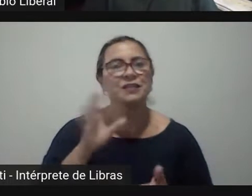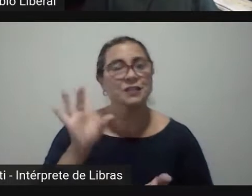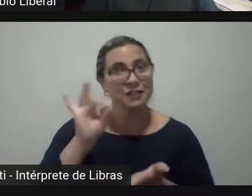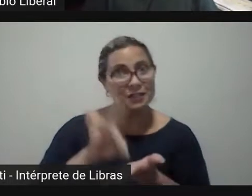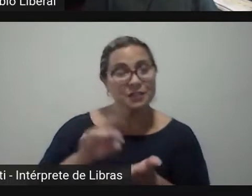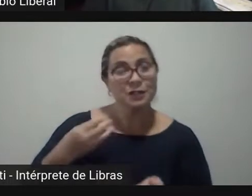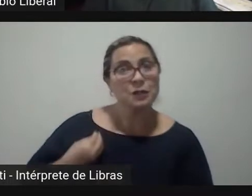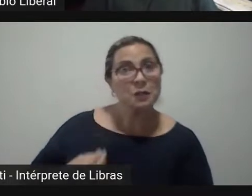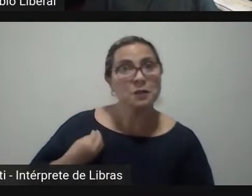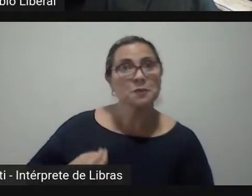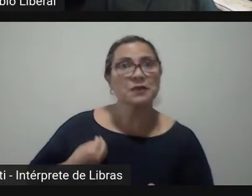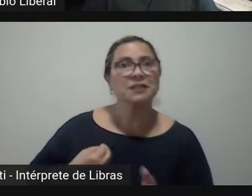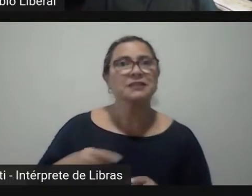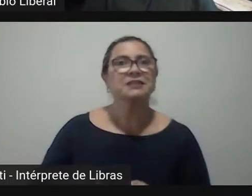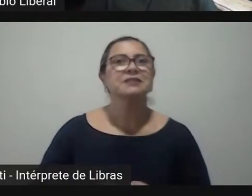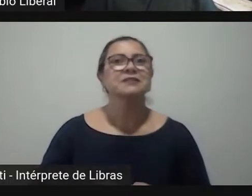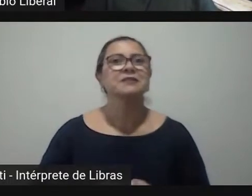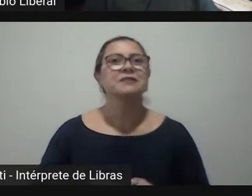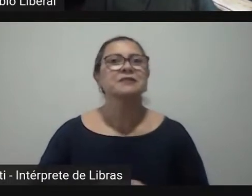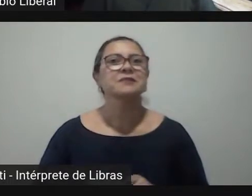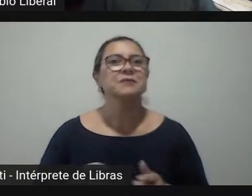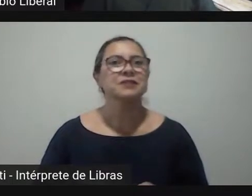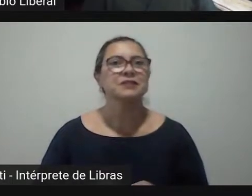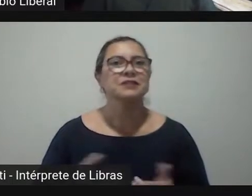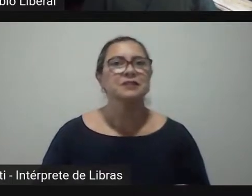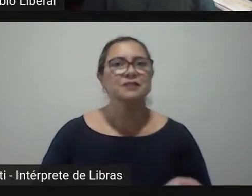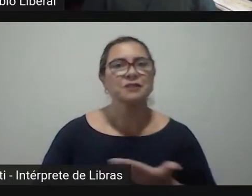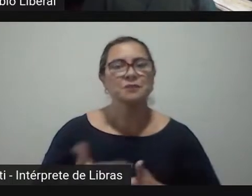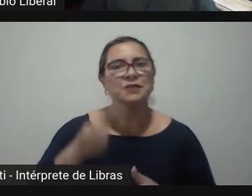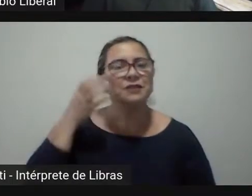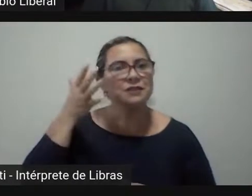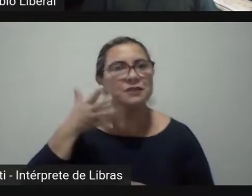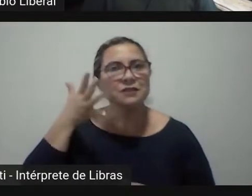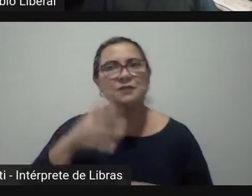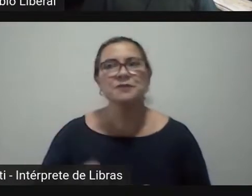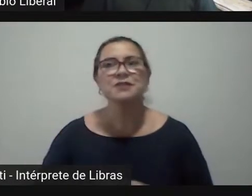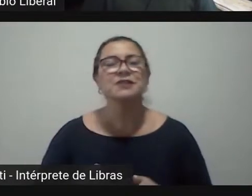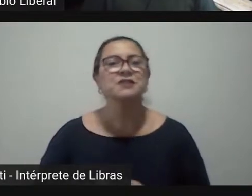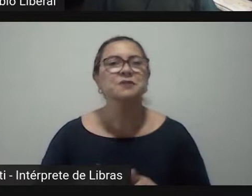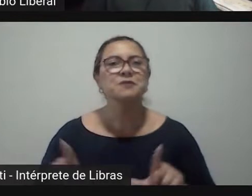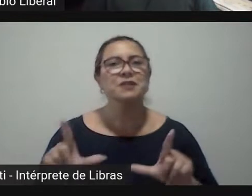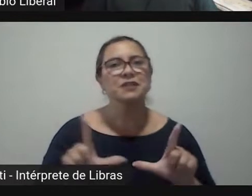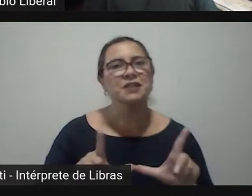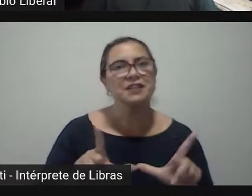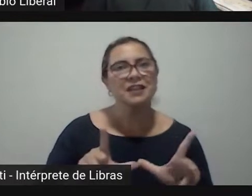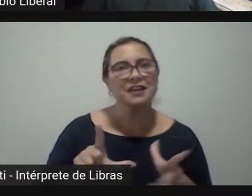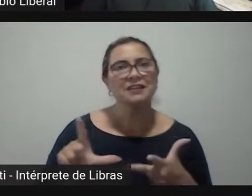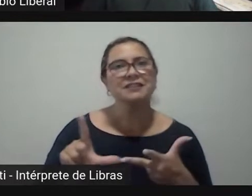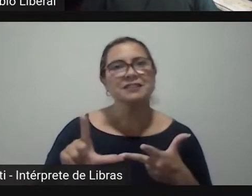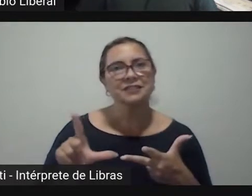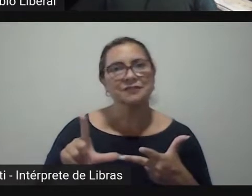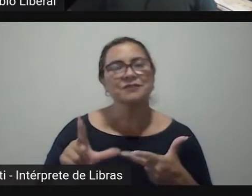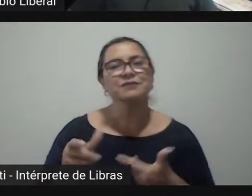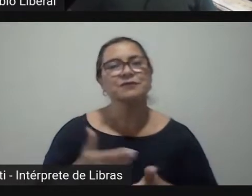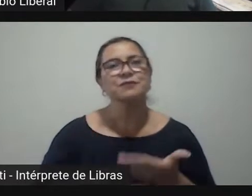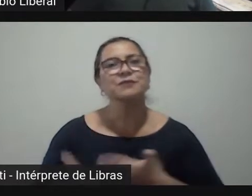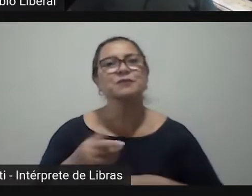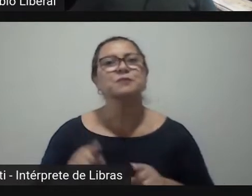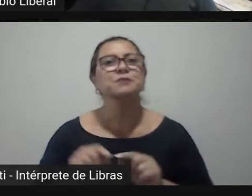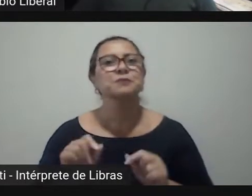acessar o evento pela plataforma do Seminário de Educação Legislativa e o link também está disponível na descrição.